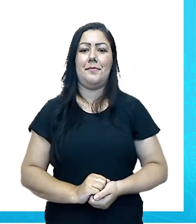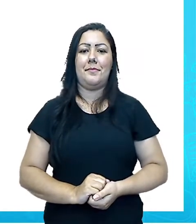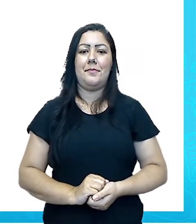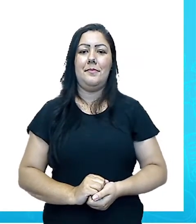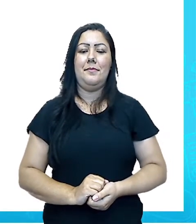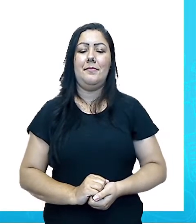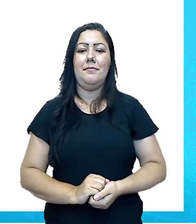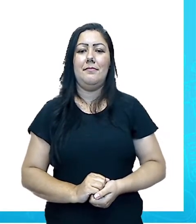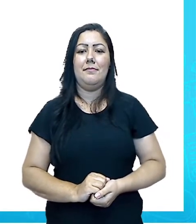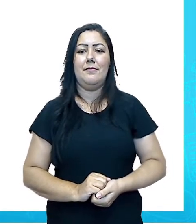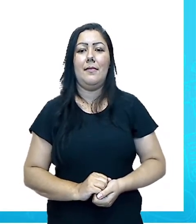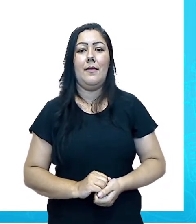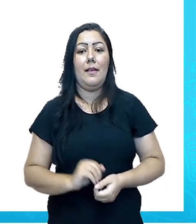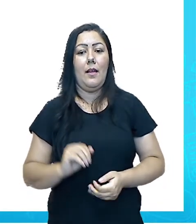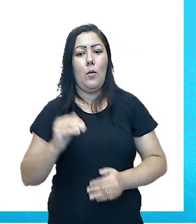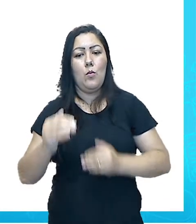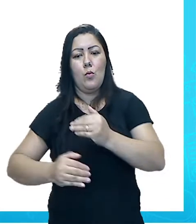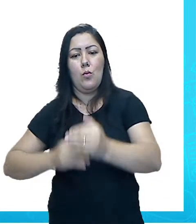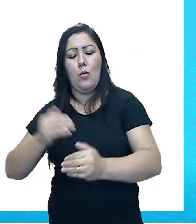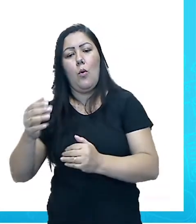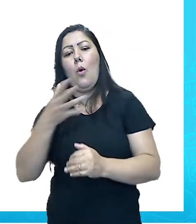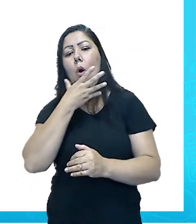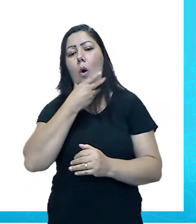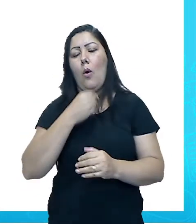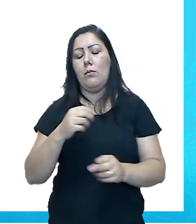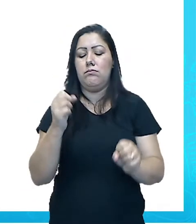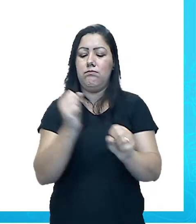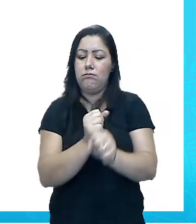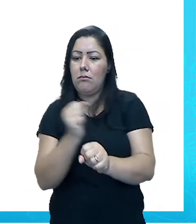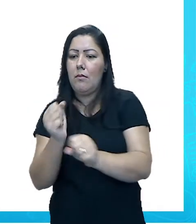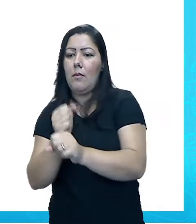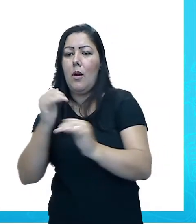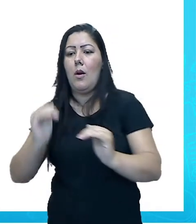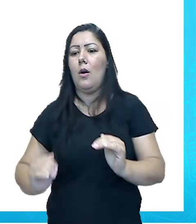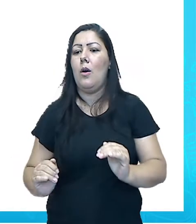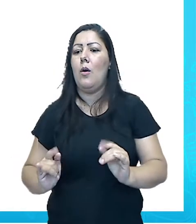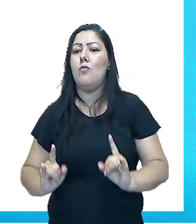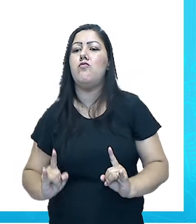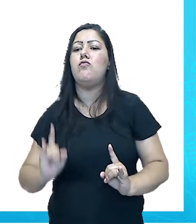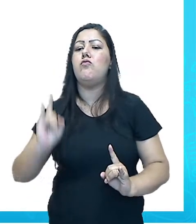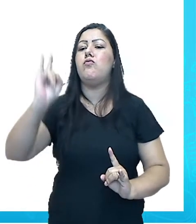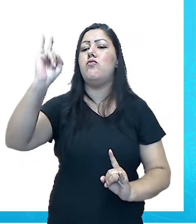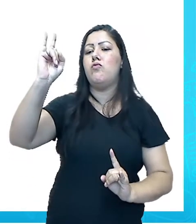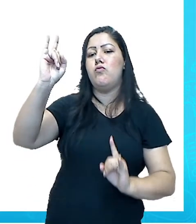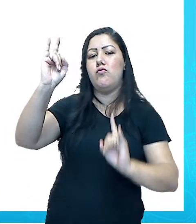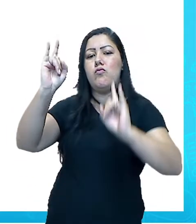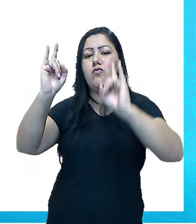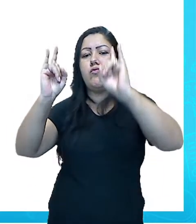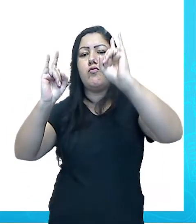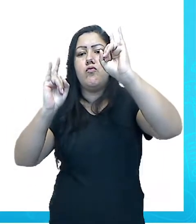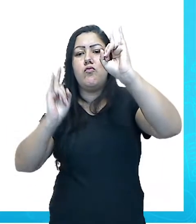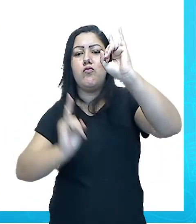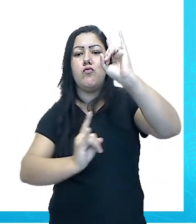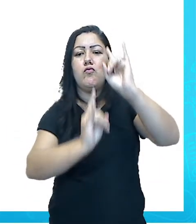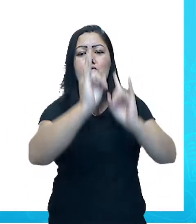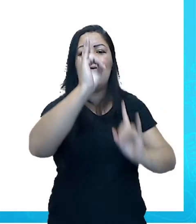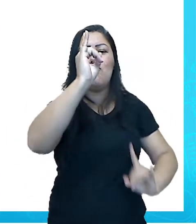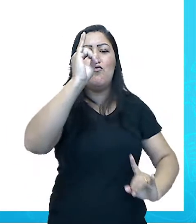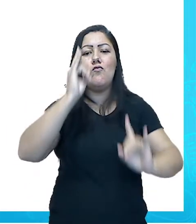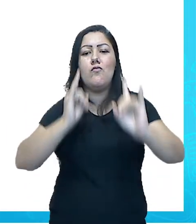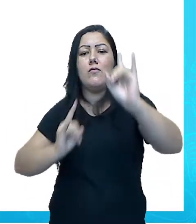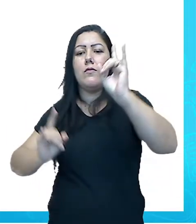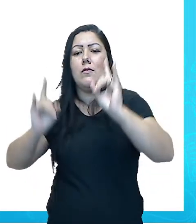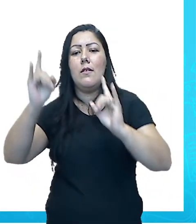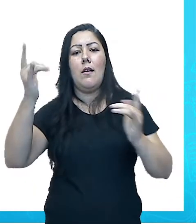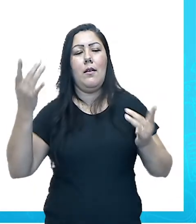resultado da ação do homem. Agora é interessante, mesmo sendo o resultado da